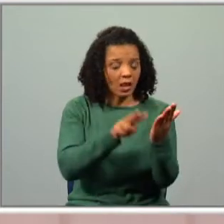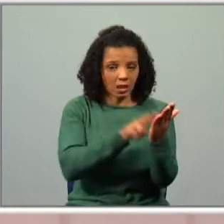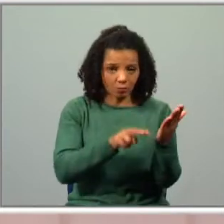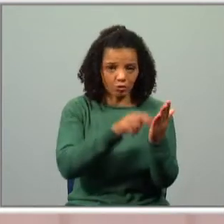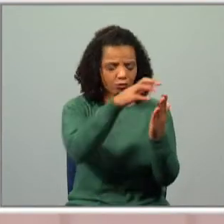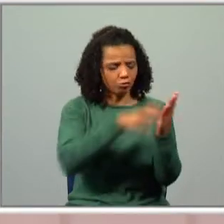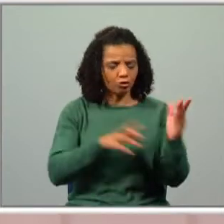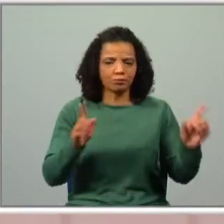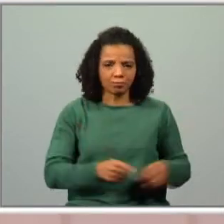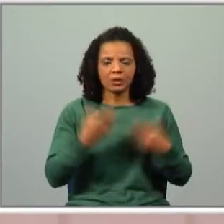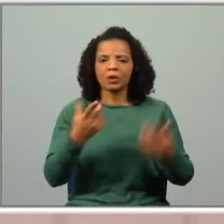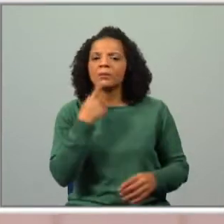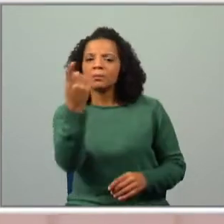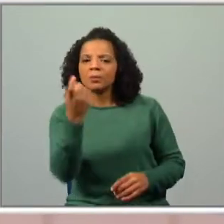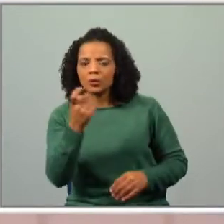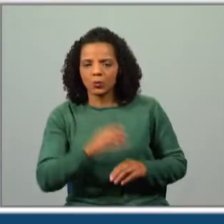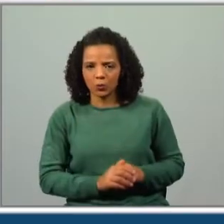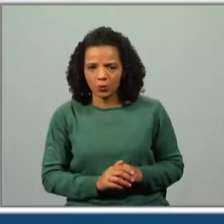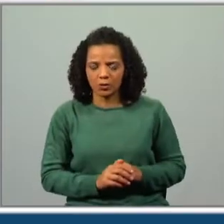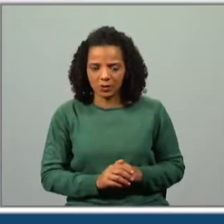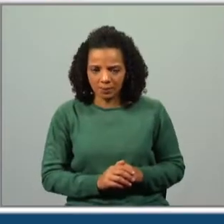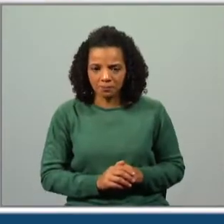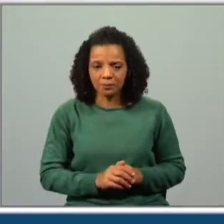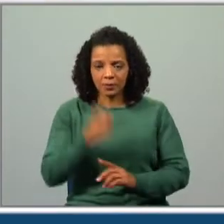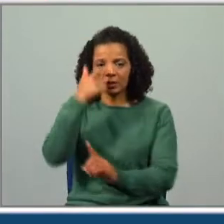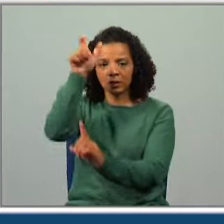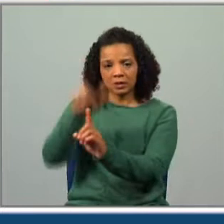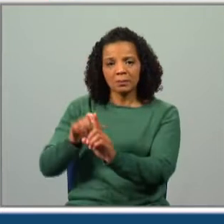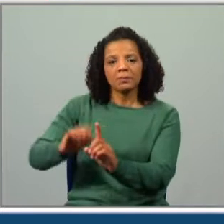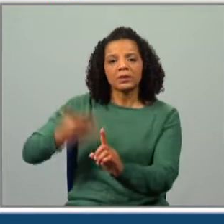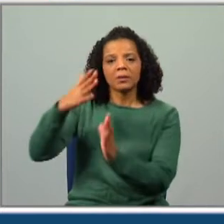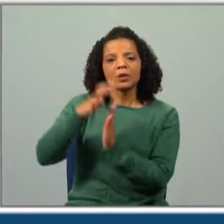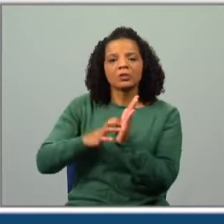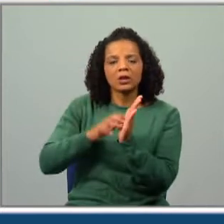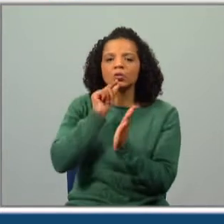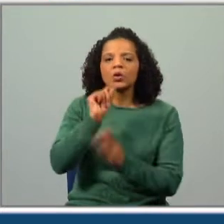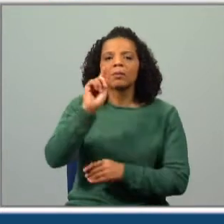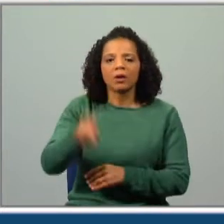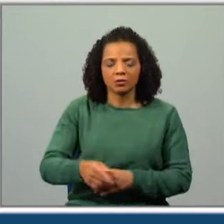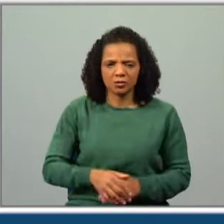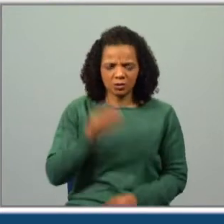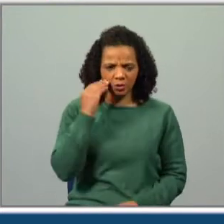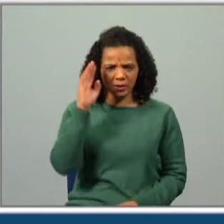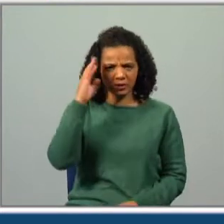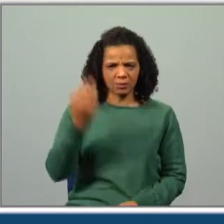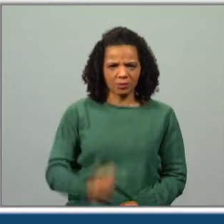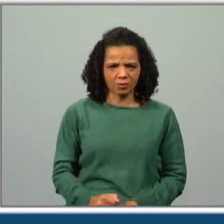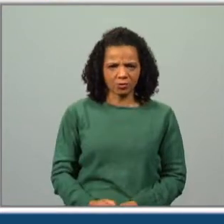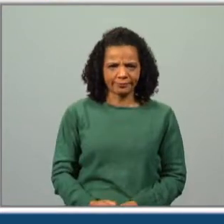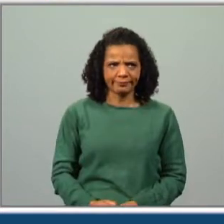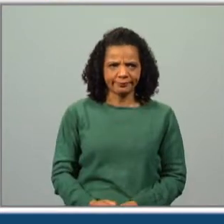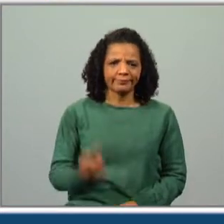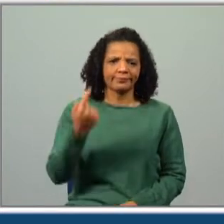Como se chama a personagem principal deste texto? E como é que nós sabíamos? Íamos que